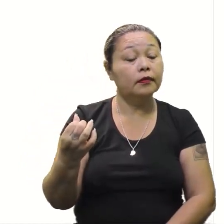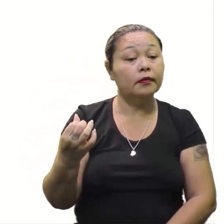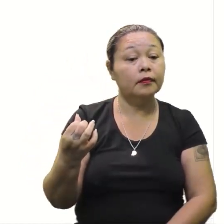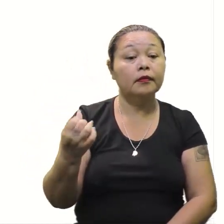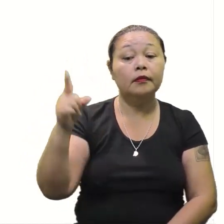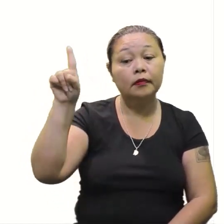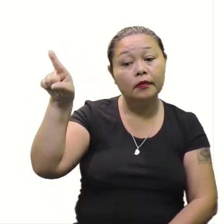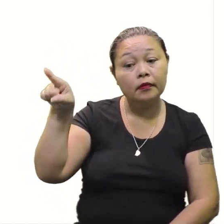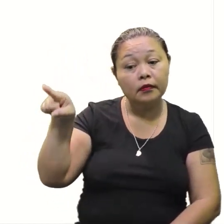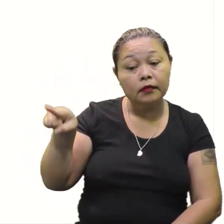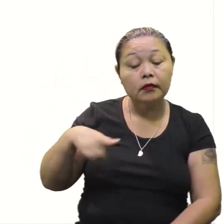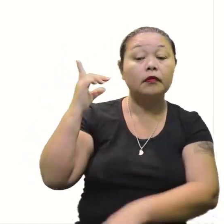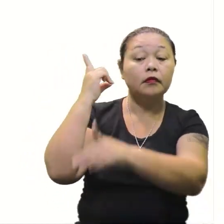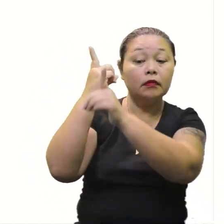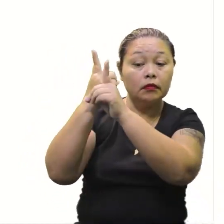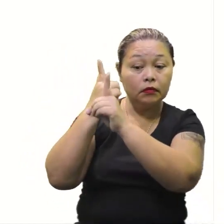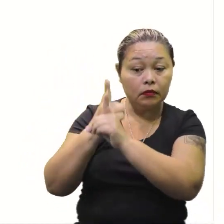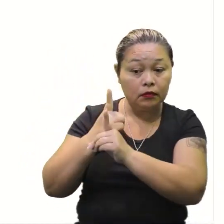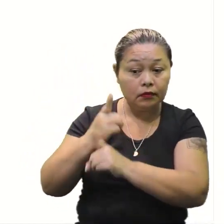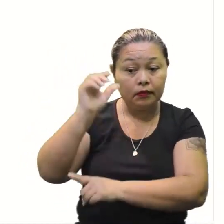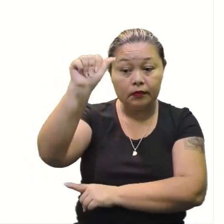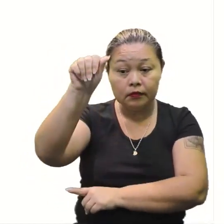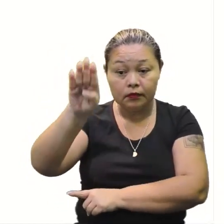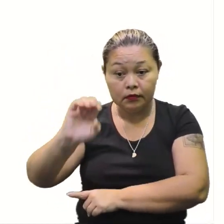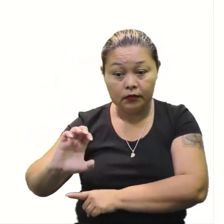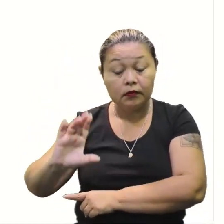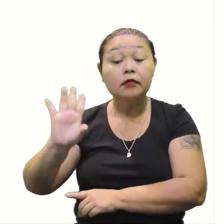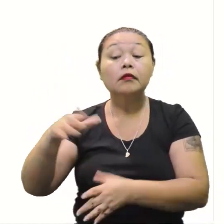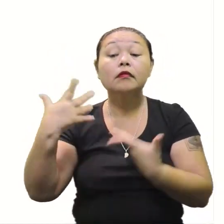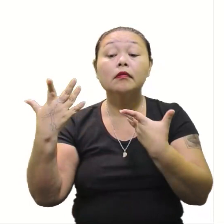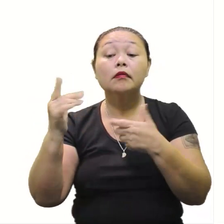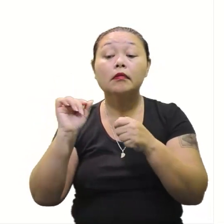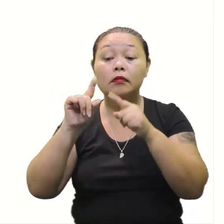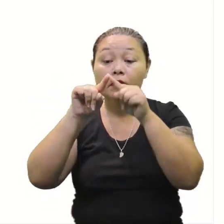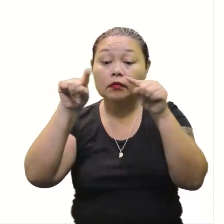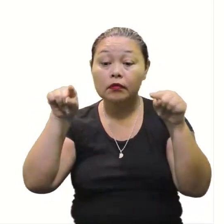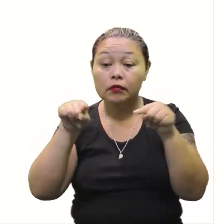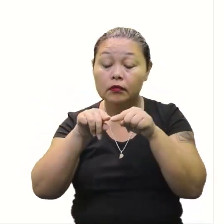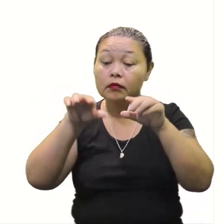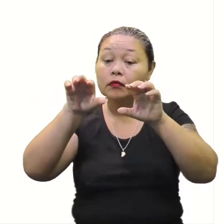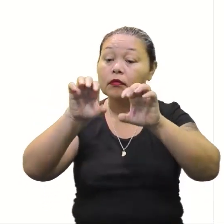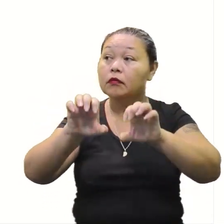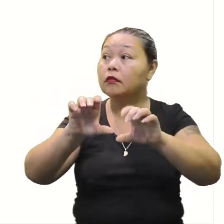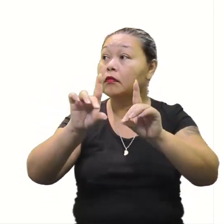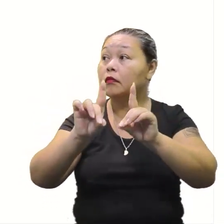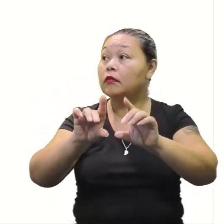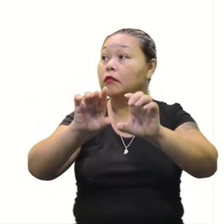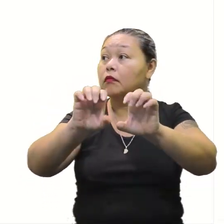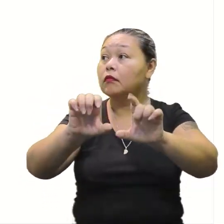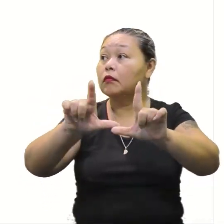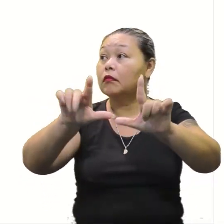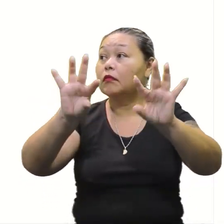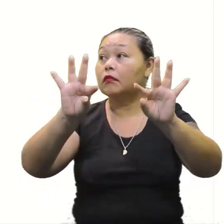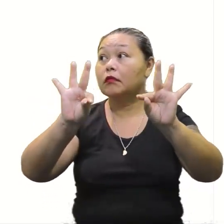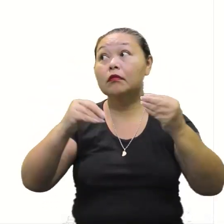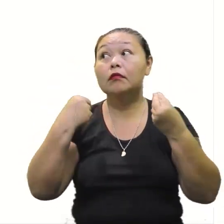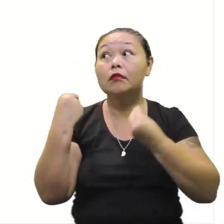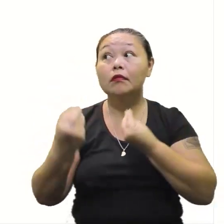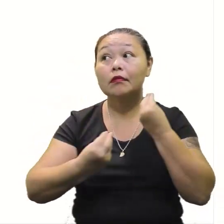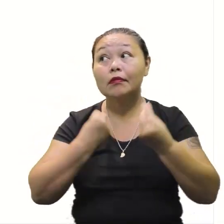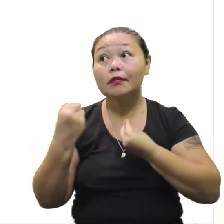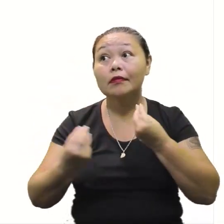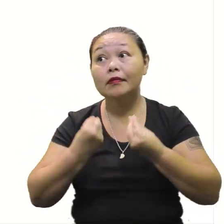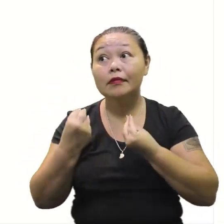Então, uma vez que a gente identificou os coeficientes, aí a gente vai calcular quem? O delta, Então, vamos lá no delta. Como que é o delta mesmo?